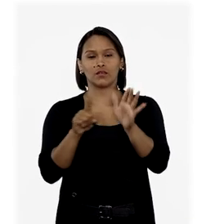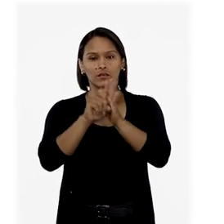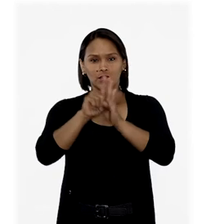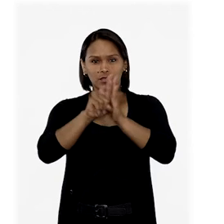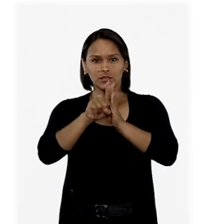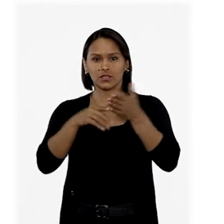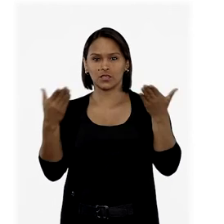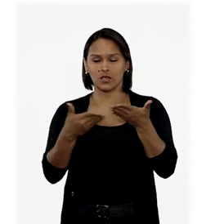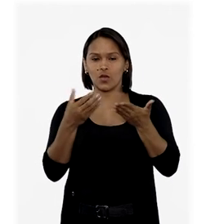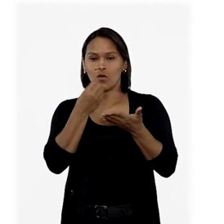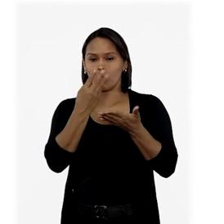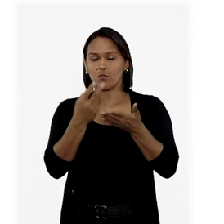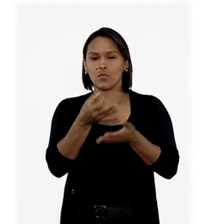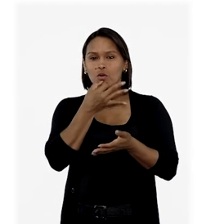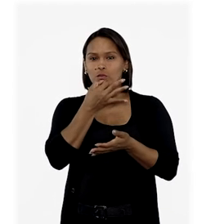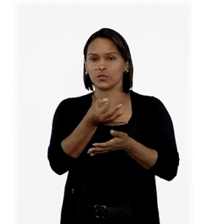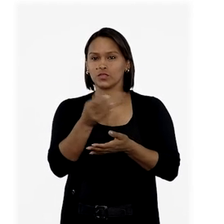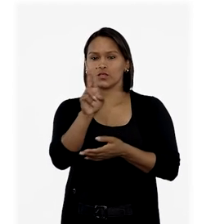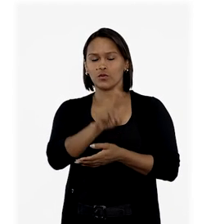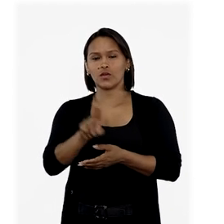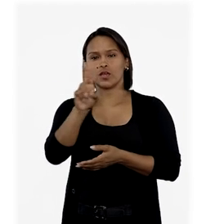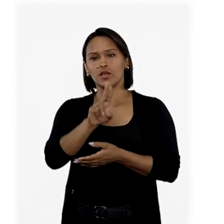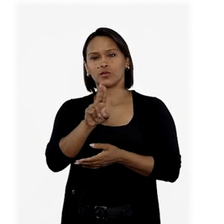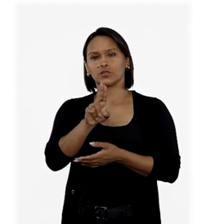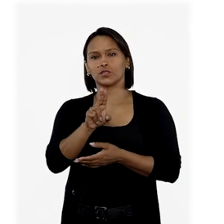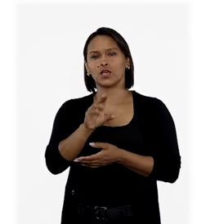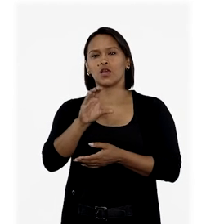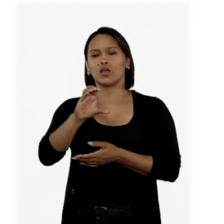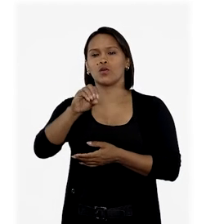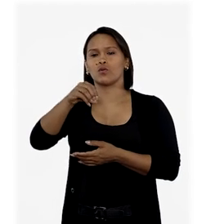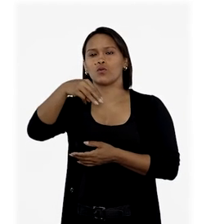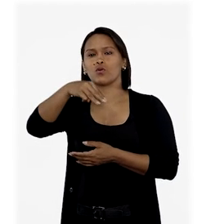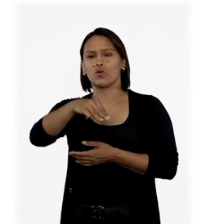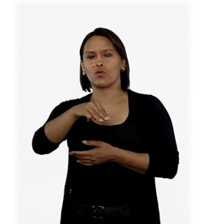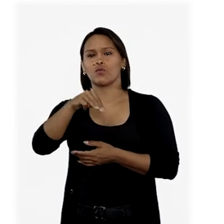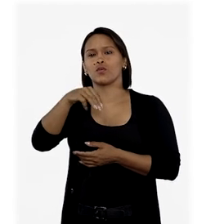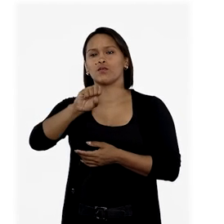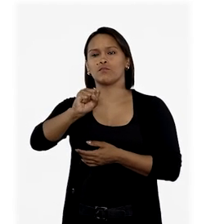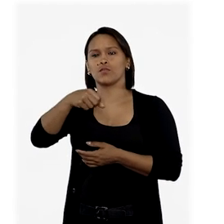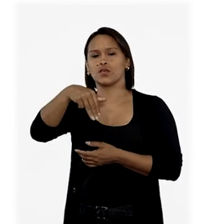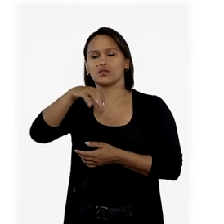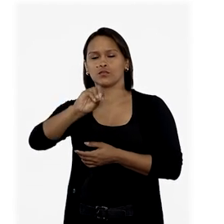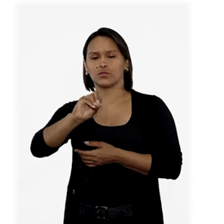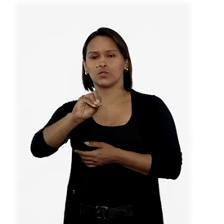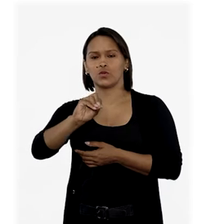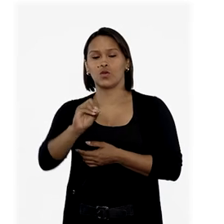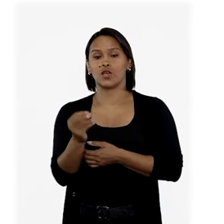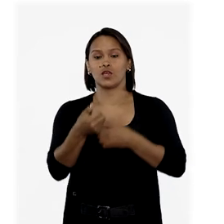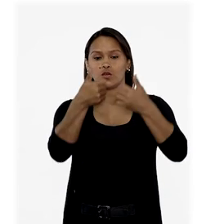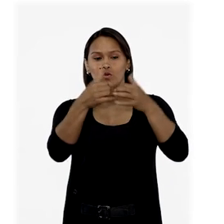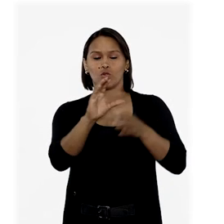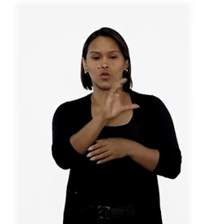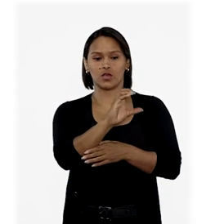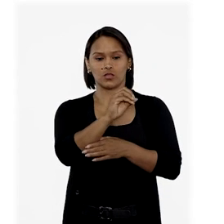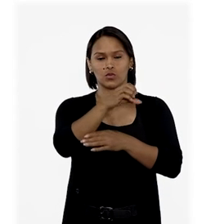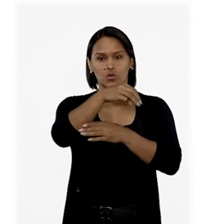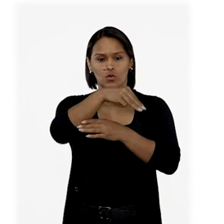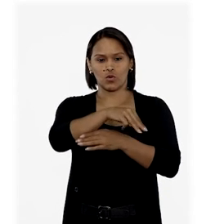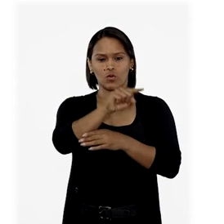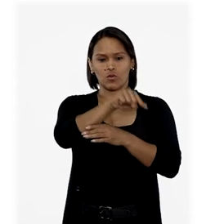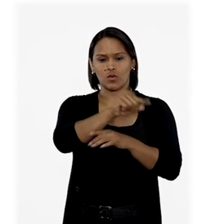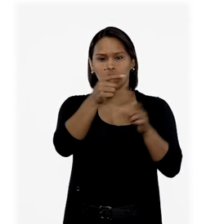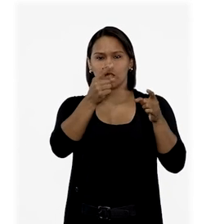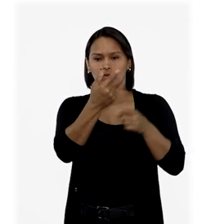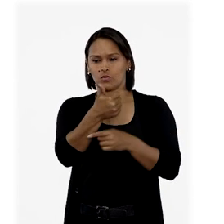analisando, uma boa opção é usar os conectivos COM e MESMO, colocando COM entre os